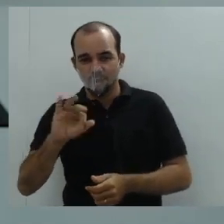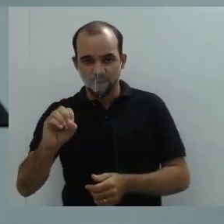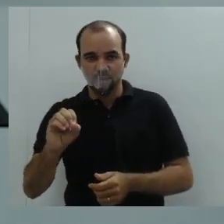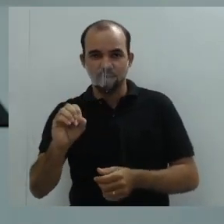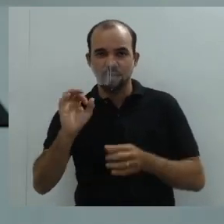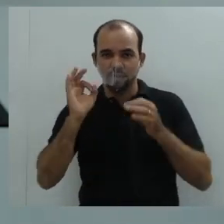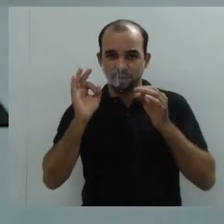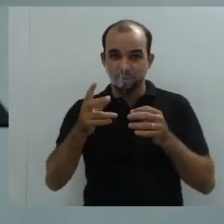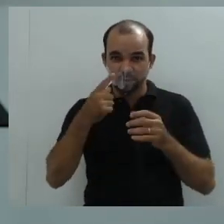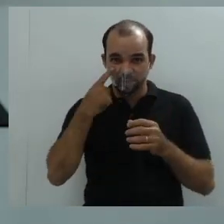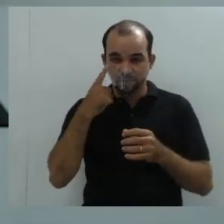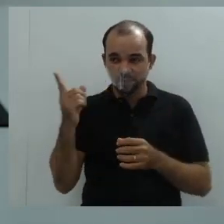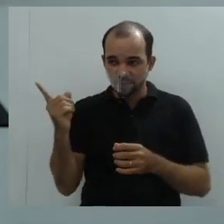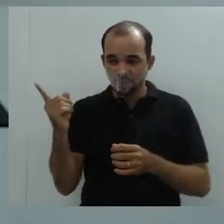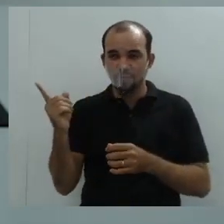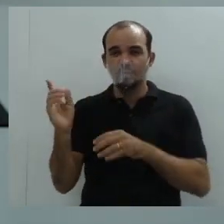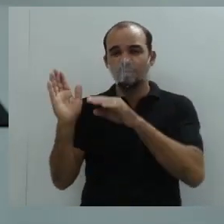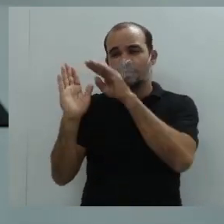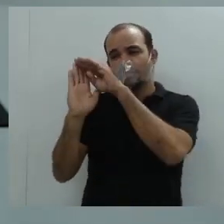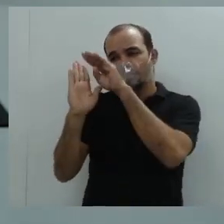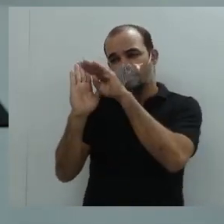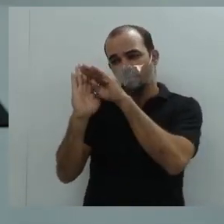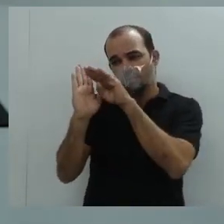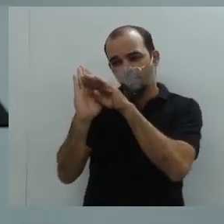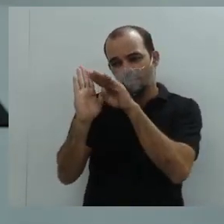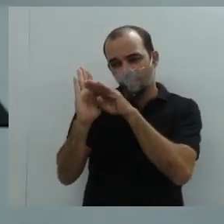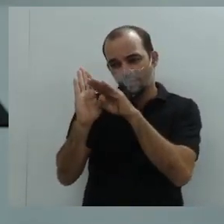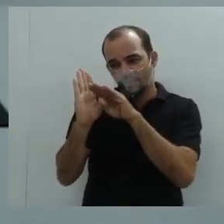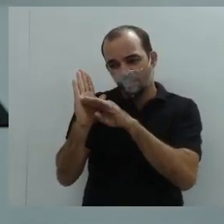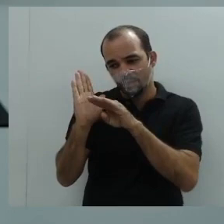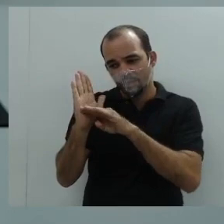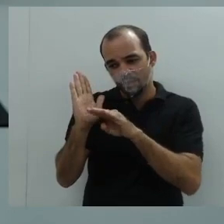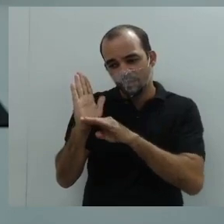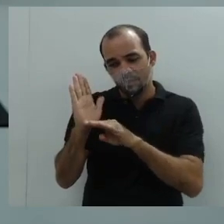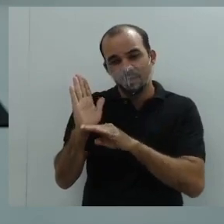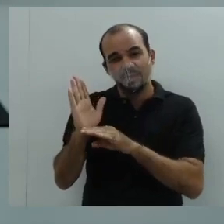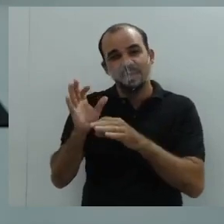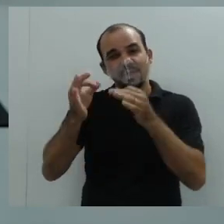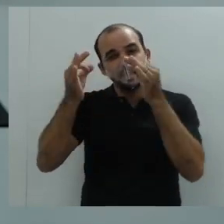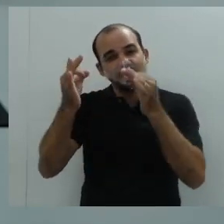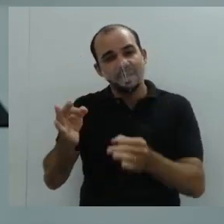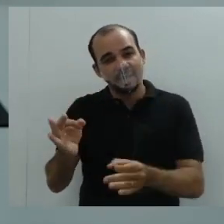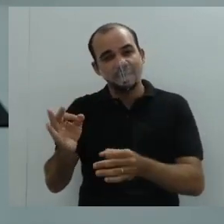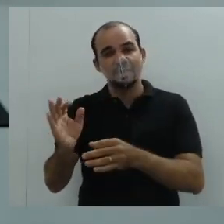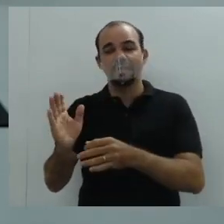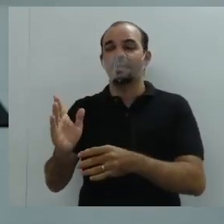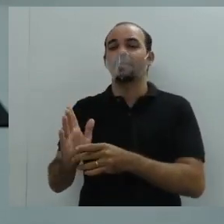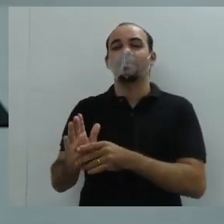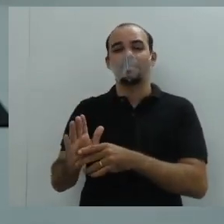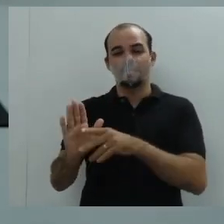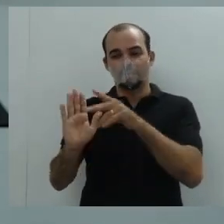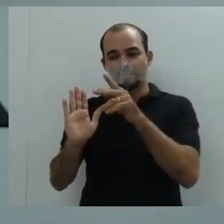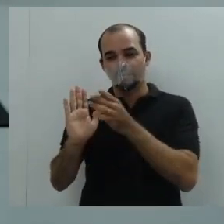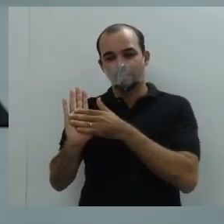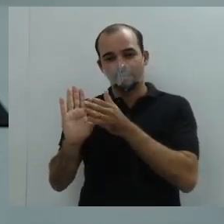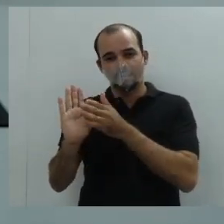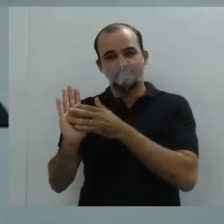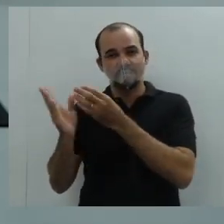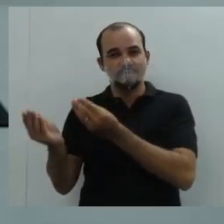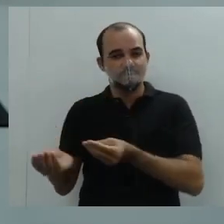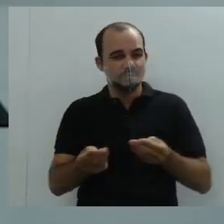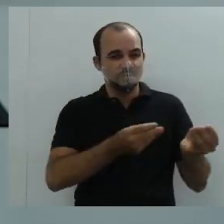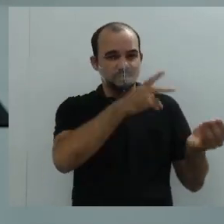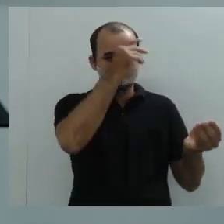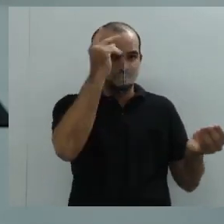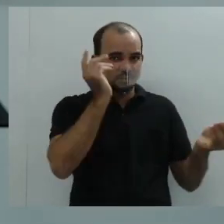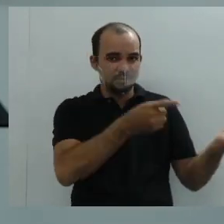não cair na cilada de acabar indo para outro gênero e ficar perdido na produção textual. E perde ponto com isso,